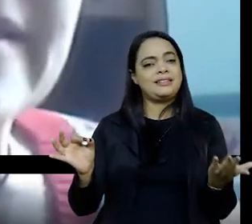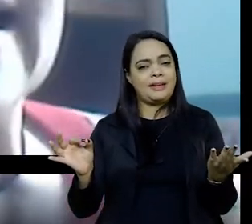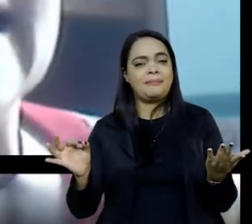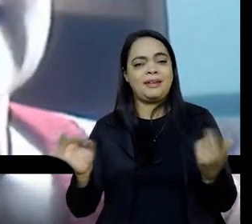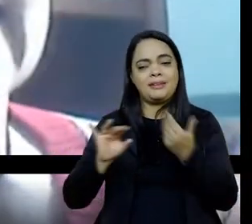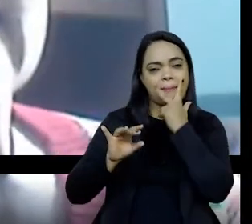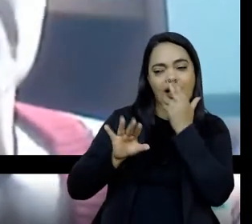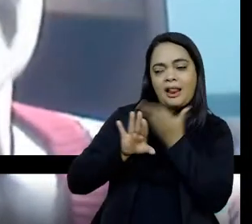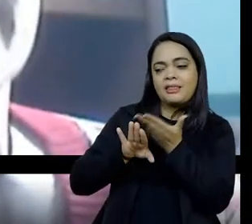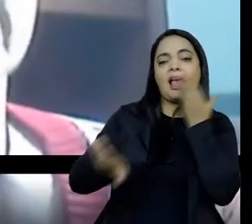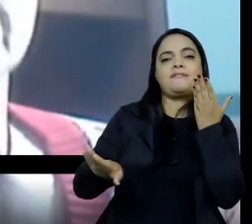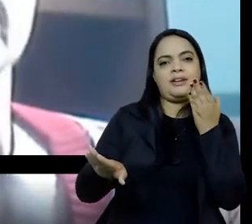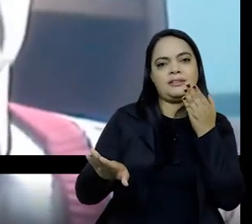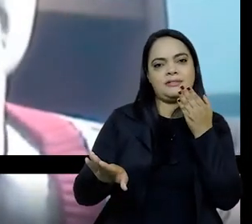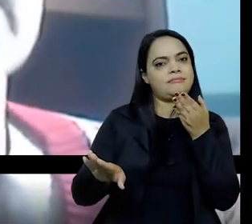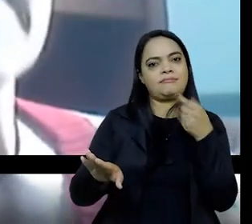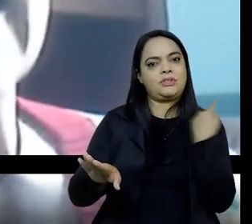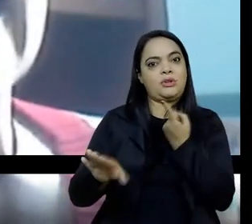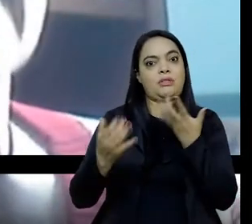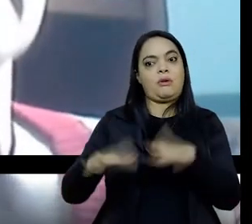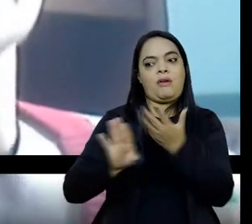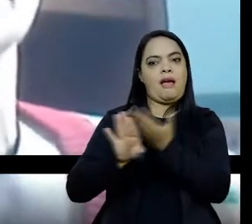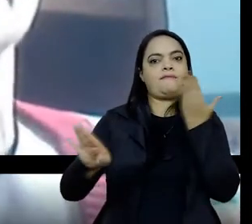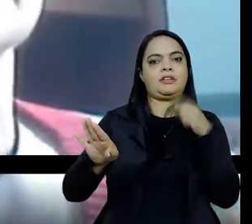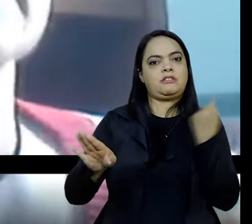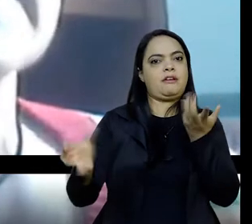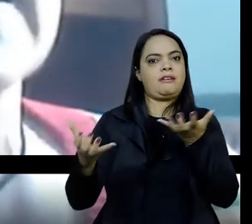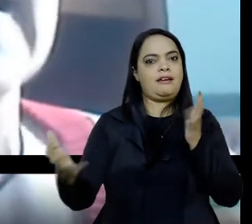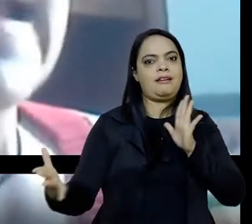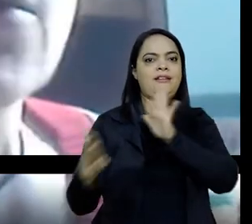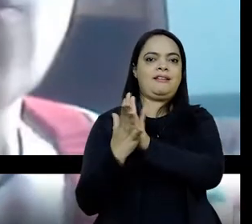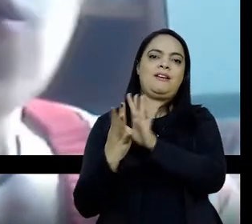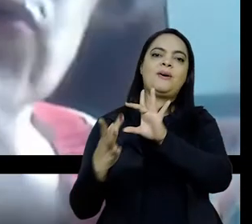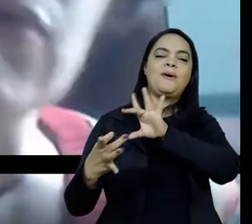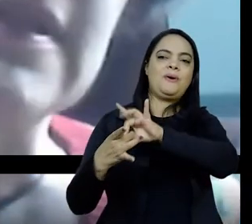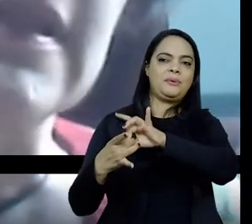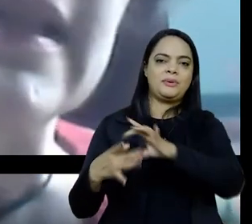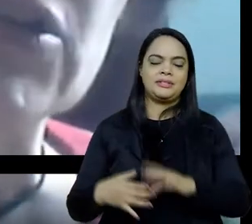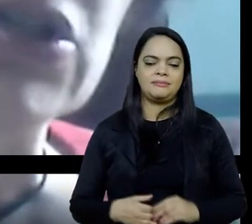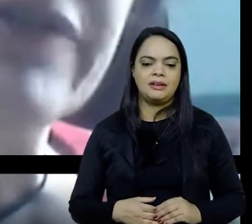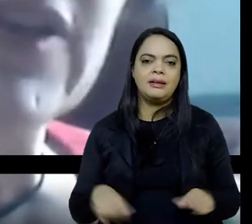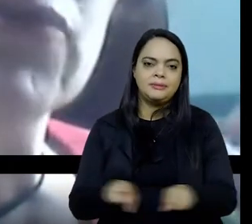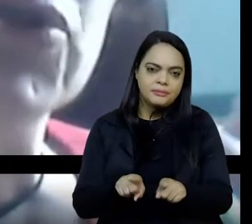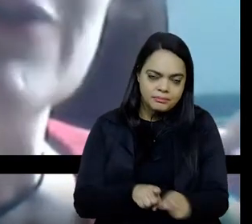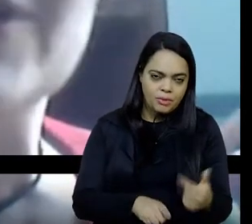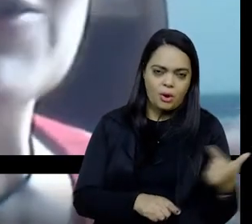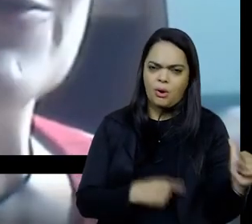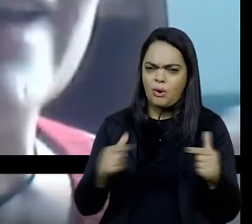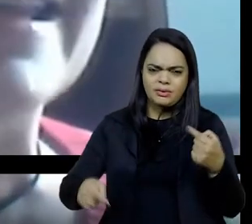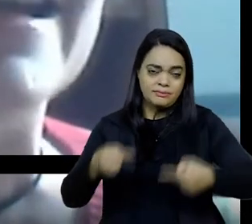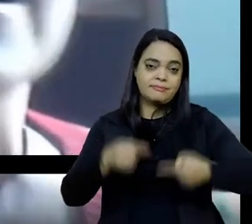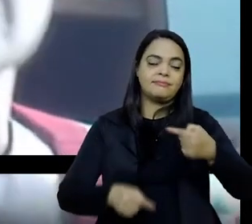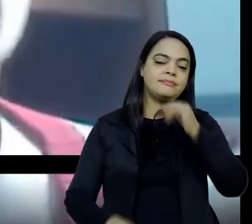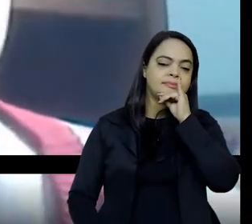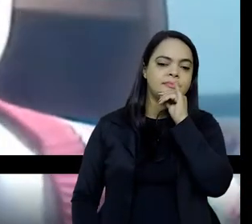afastaria, ao invés de aproximar. Então, assim, e tem outros que a gente vem discutindo, se a gente